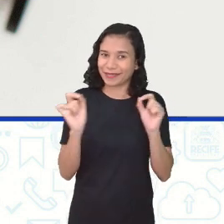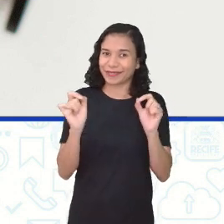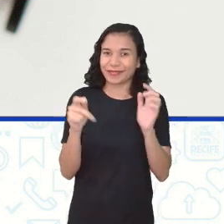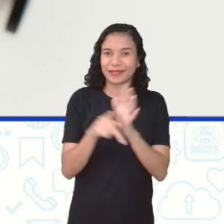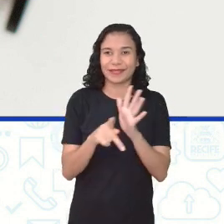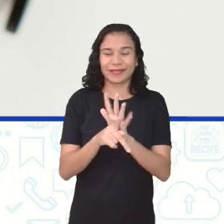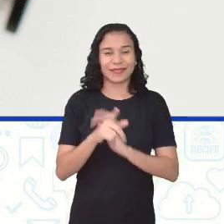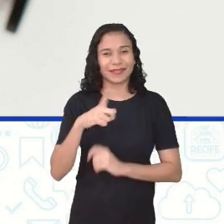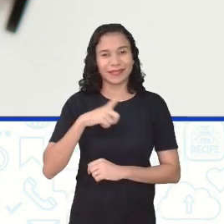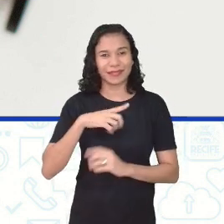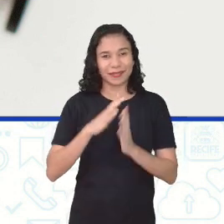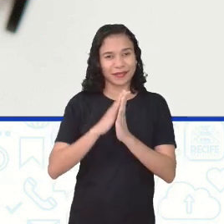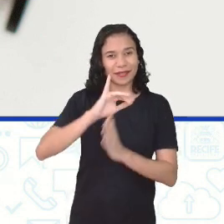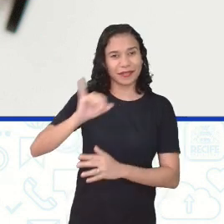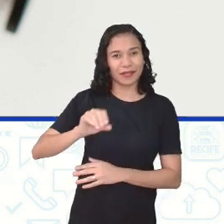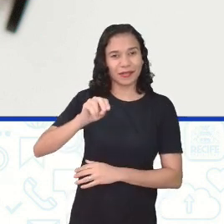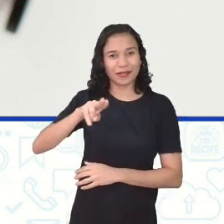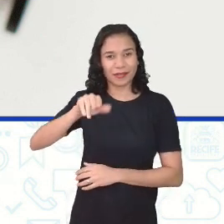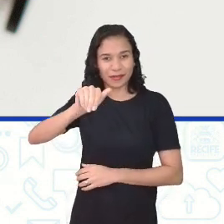Próximo, Jonas, por favor.